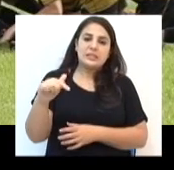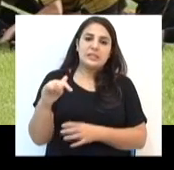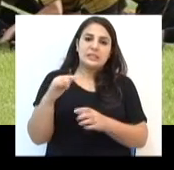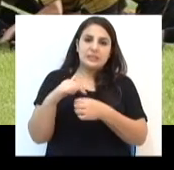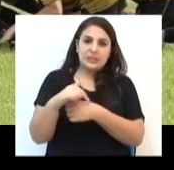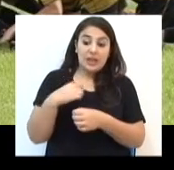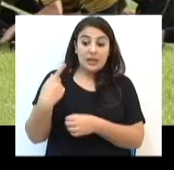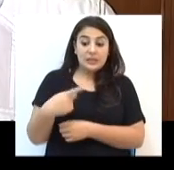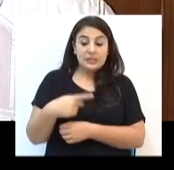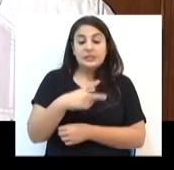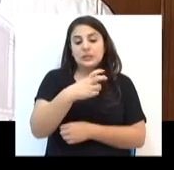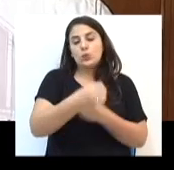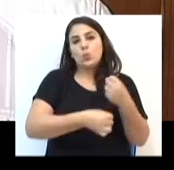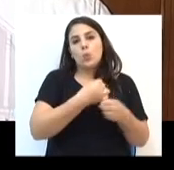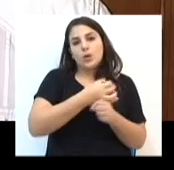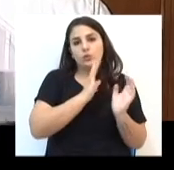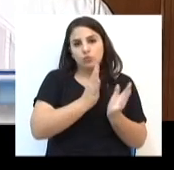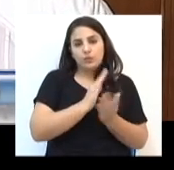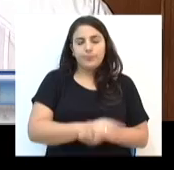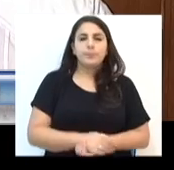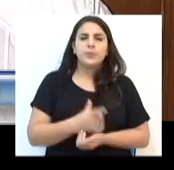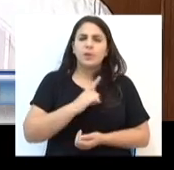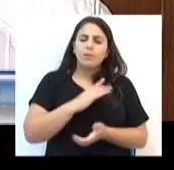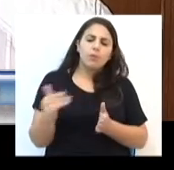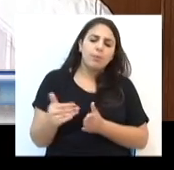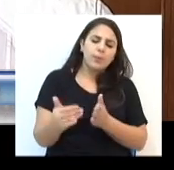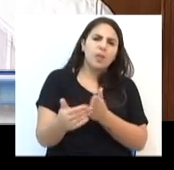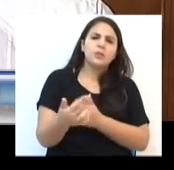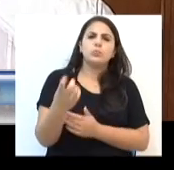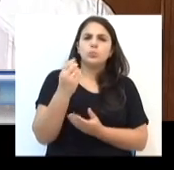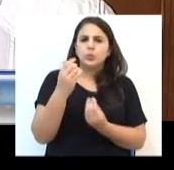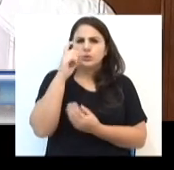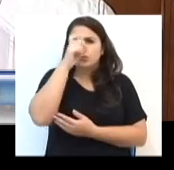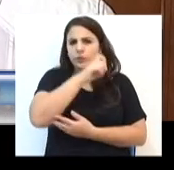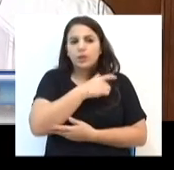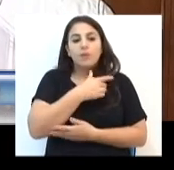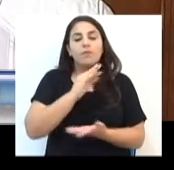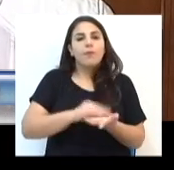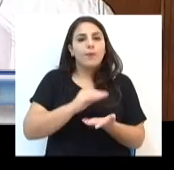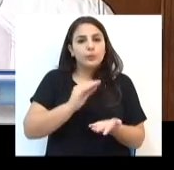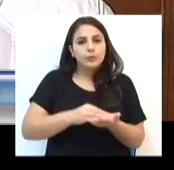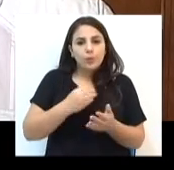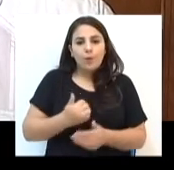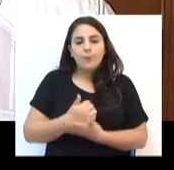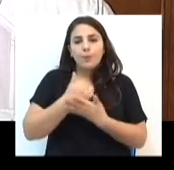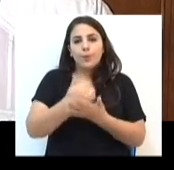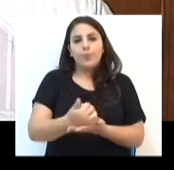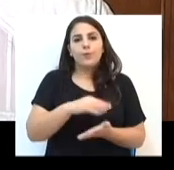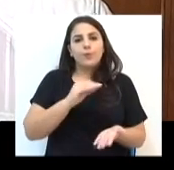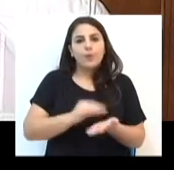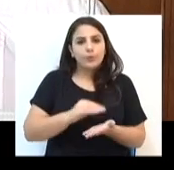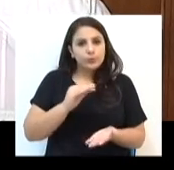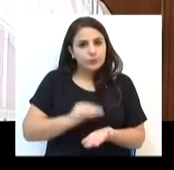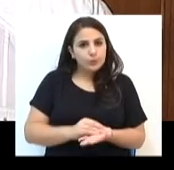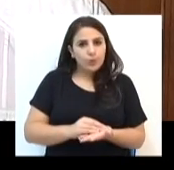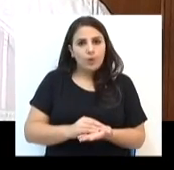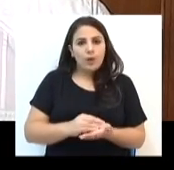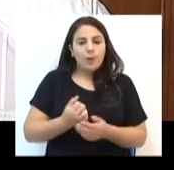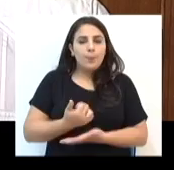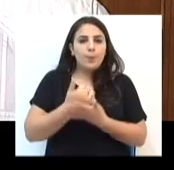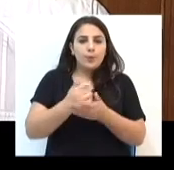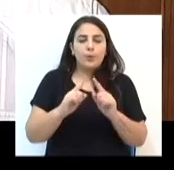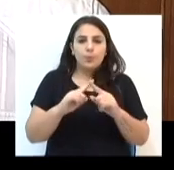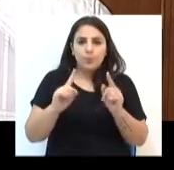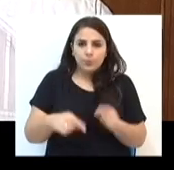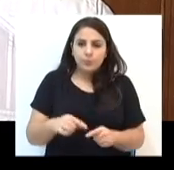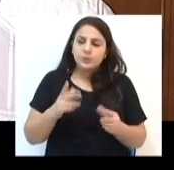cinco anos. Teve nessa caminhada muitas dificuldades. Não teve apoio institucional, não teve um apoio público. Sempre